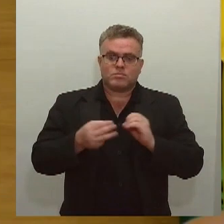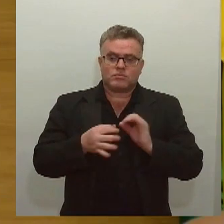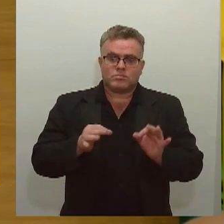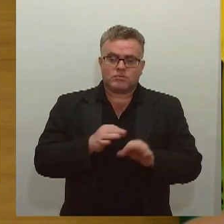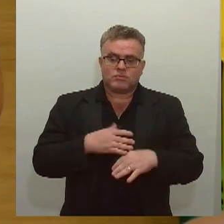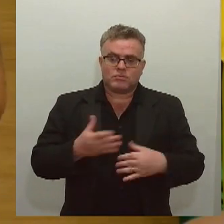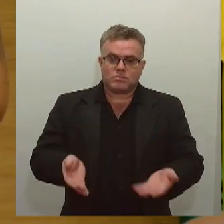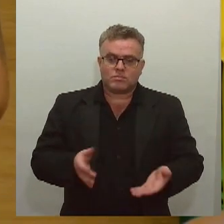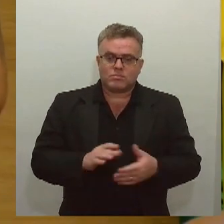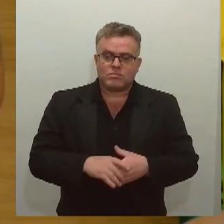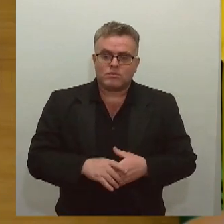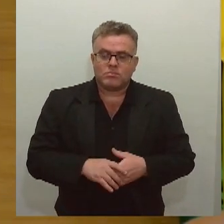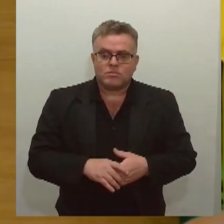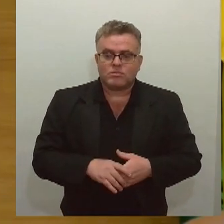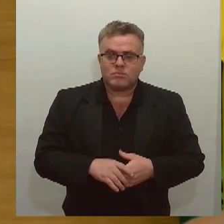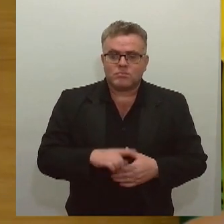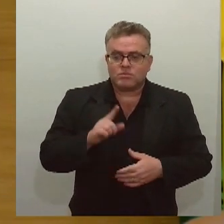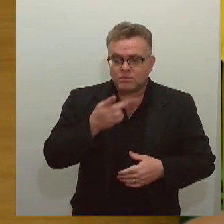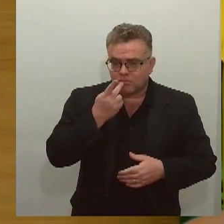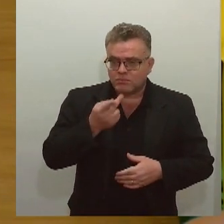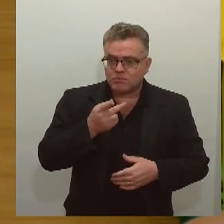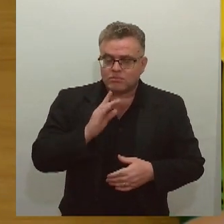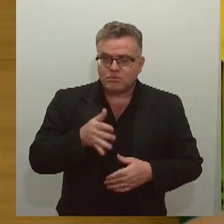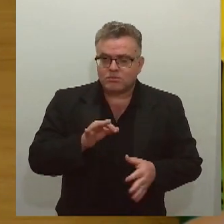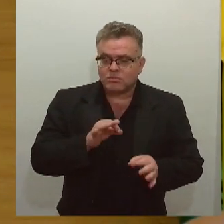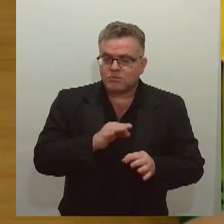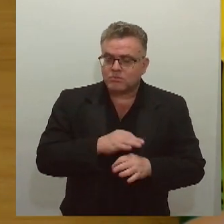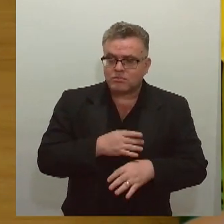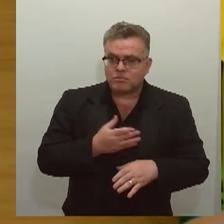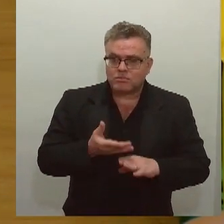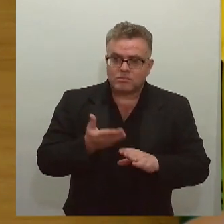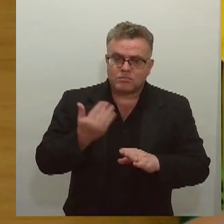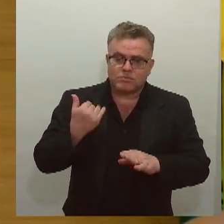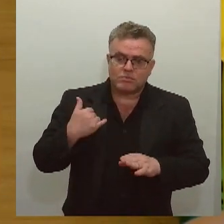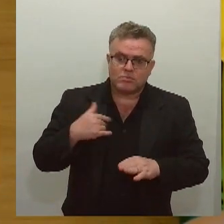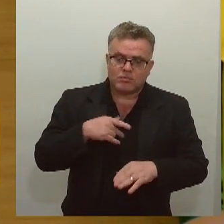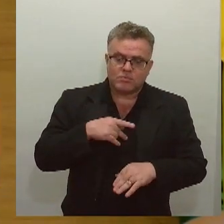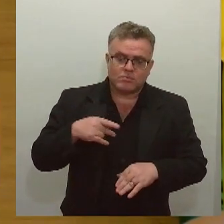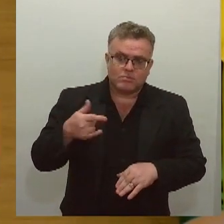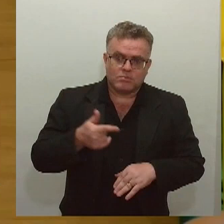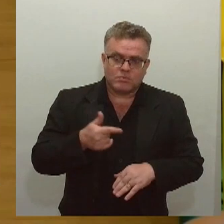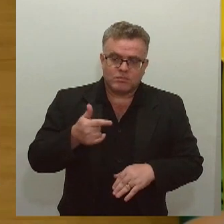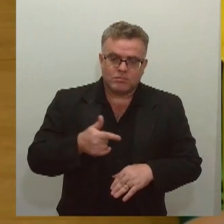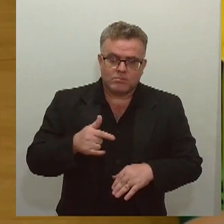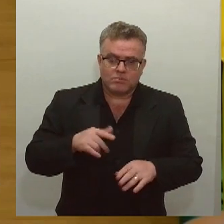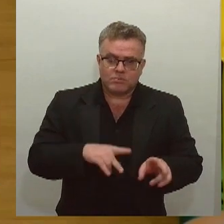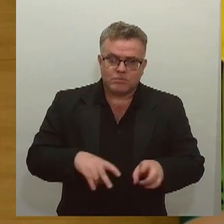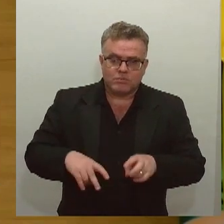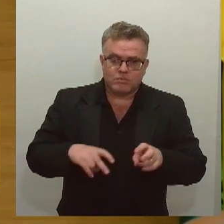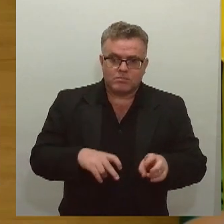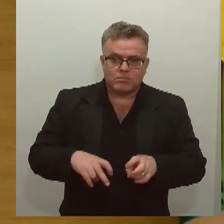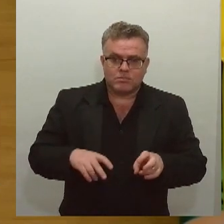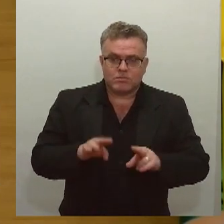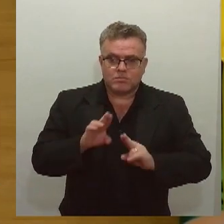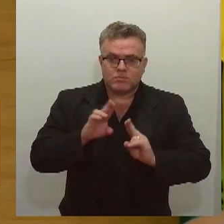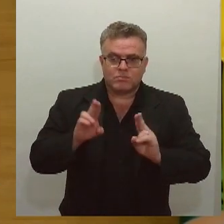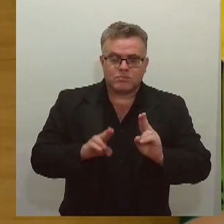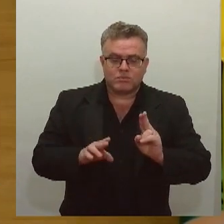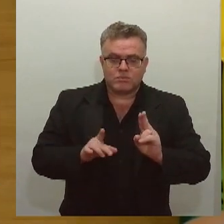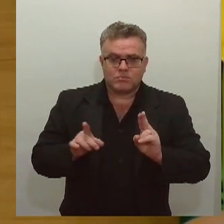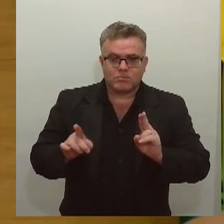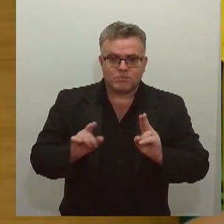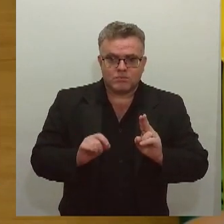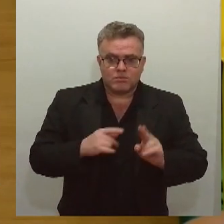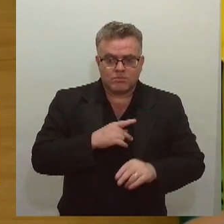bem falou, eu na verdade era vice-presidente da comissão de agricultura da UNALI. O presidente era Adolfo